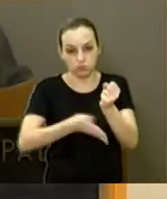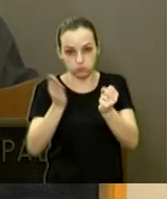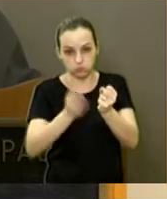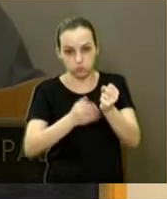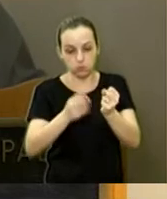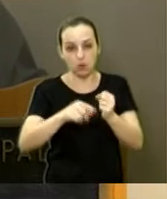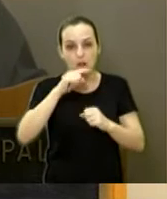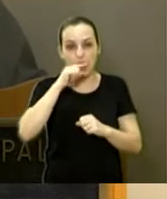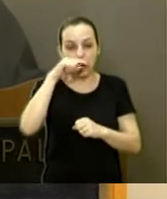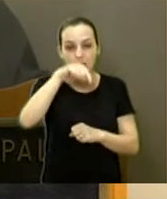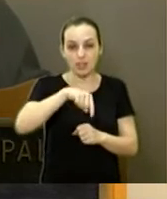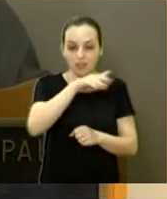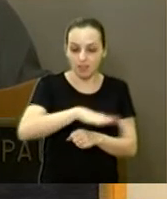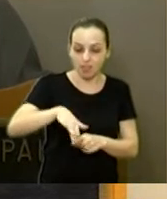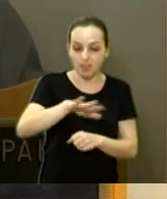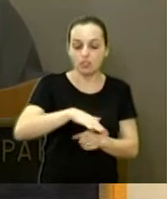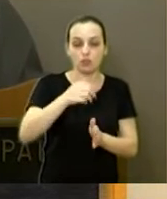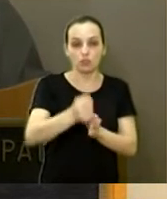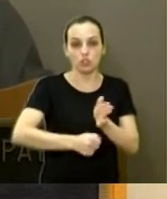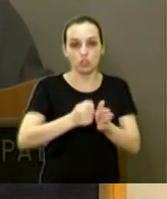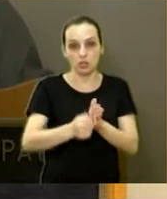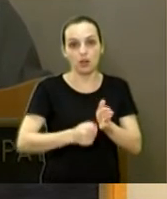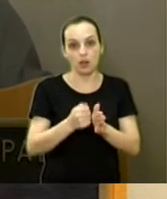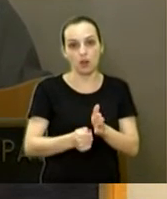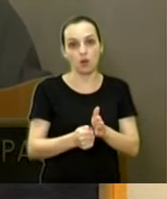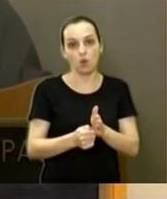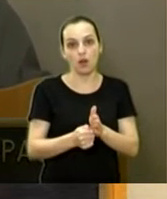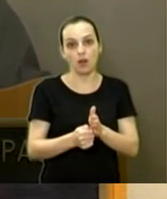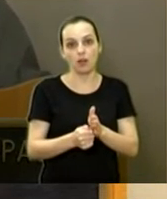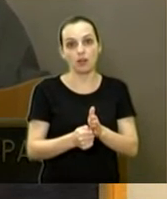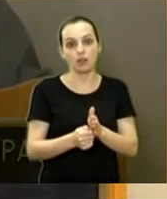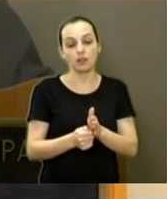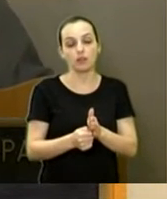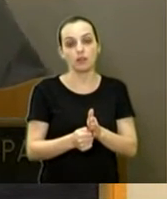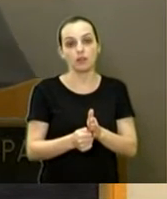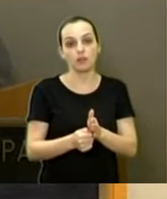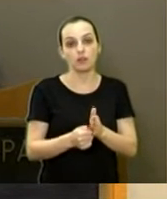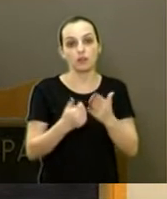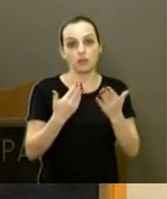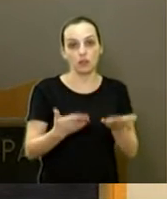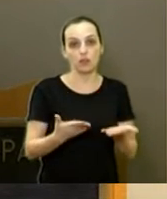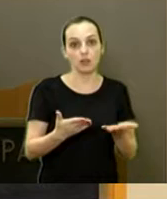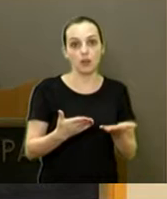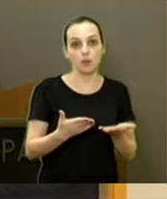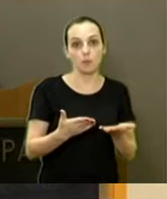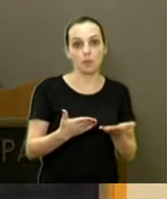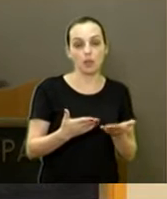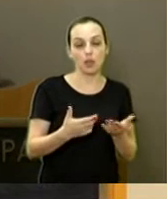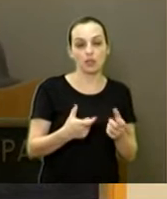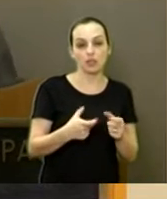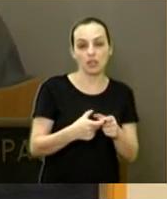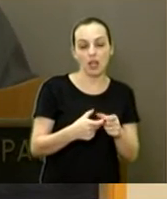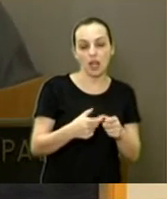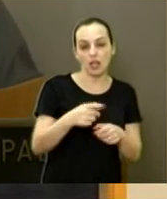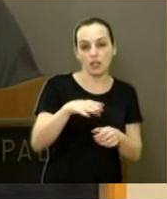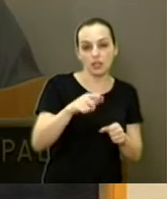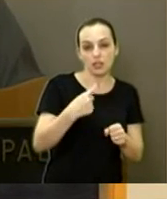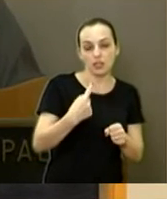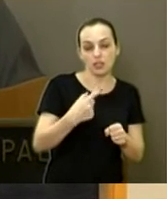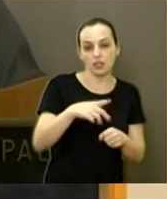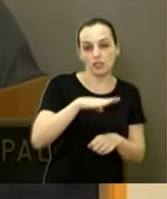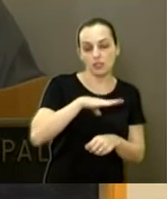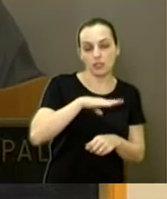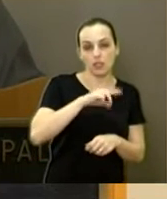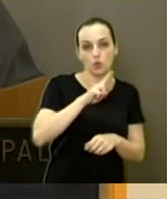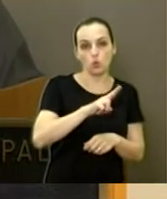Paulo que não teve, acabou a pulverização. A não ser o show, que é uma cidadezinha pequenininha que já está, já estão